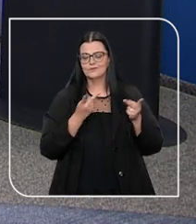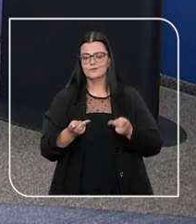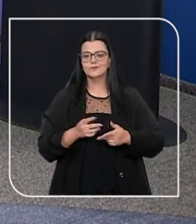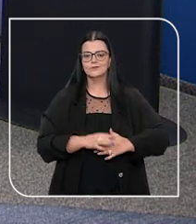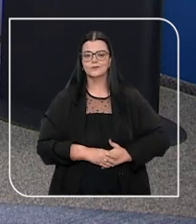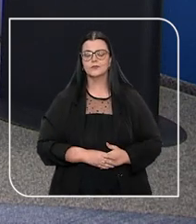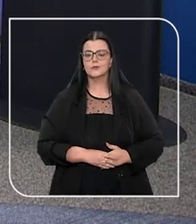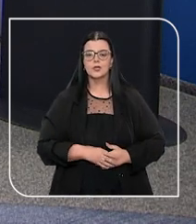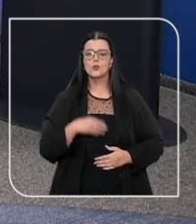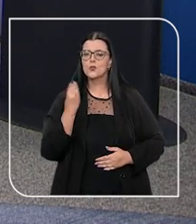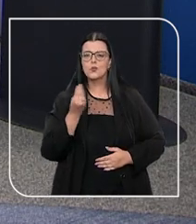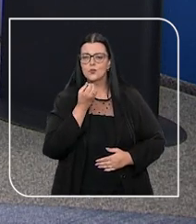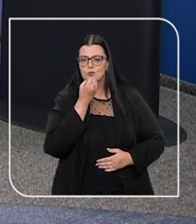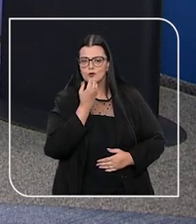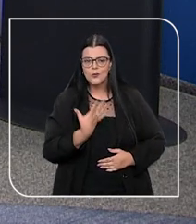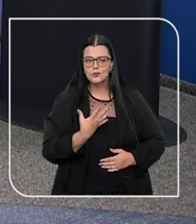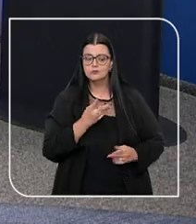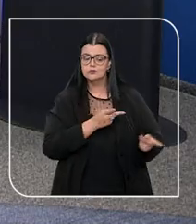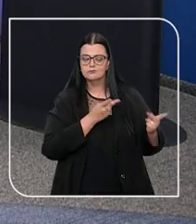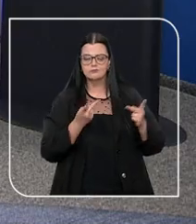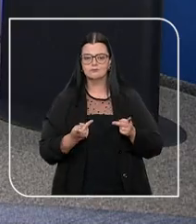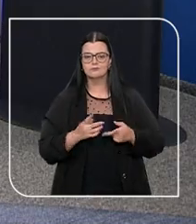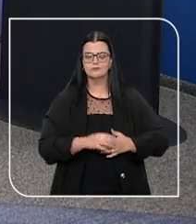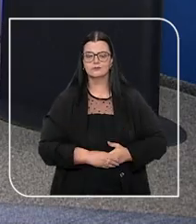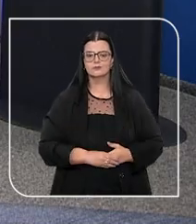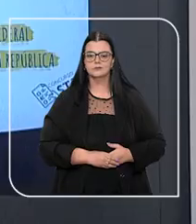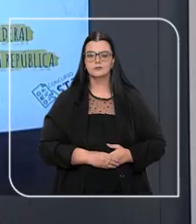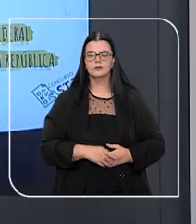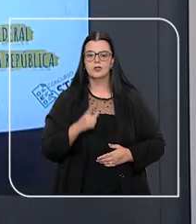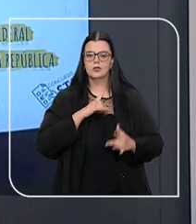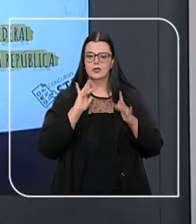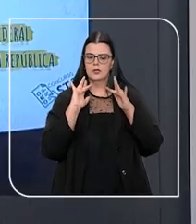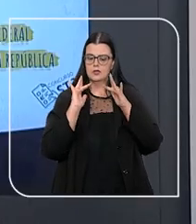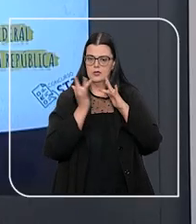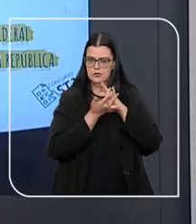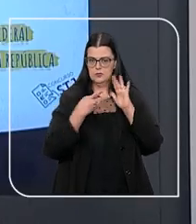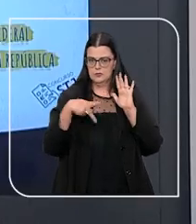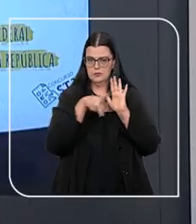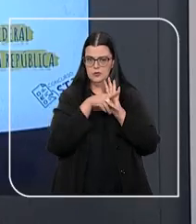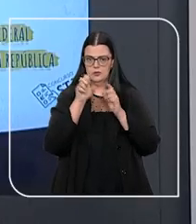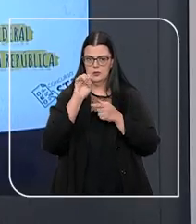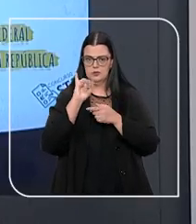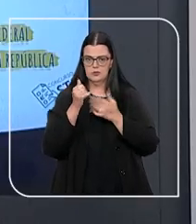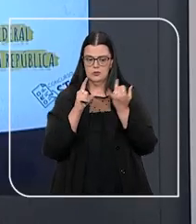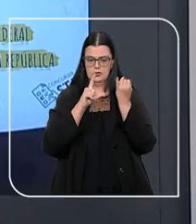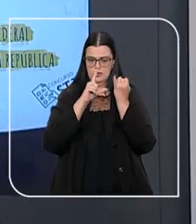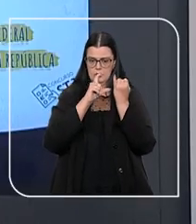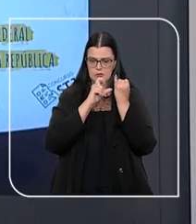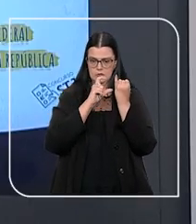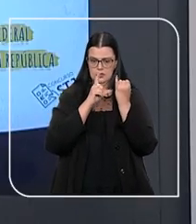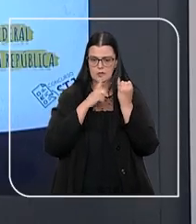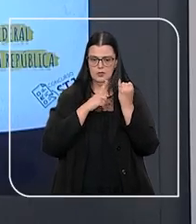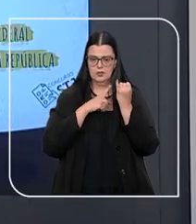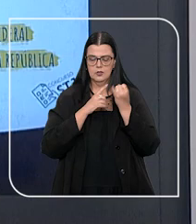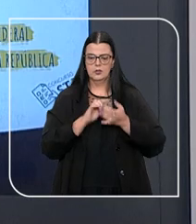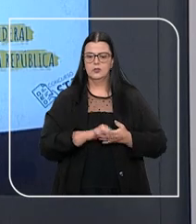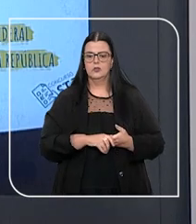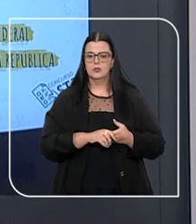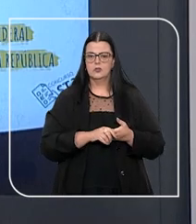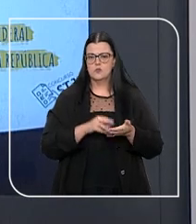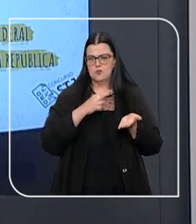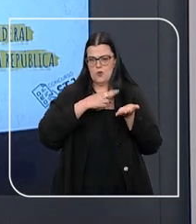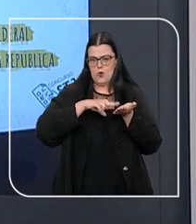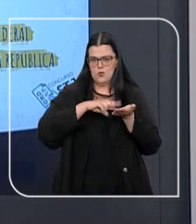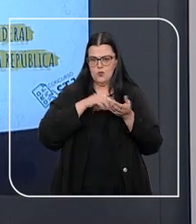Kátia. Agora me conta o que você traz para a gente. Já as redes sociais do STJ no Instagram. A está começando com uma série de